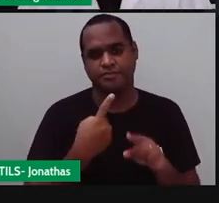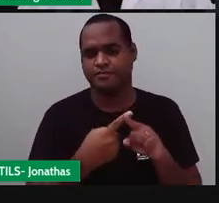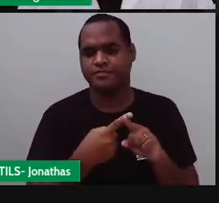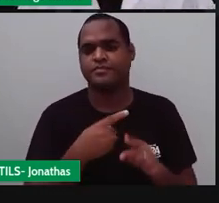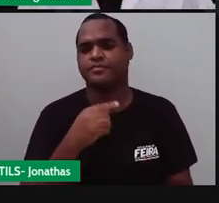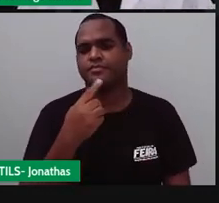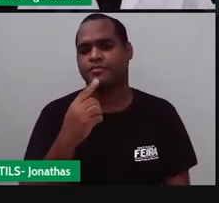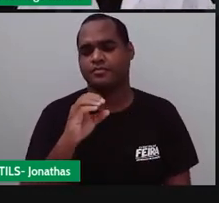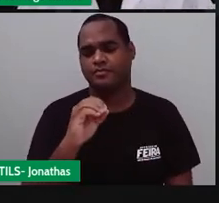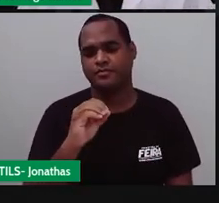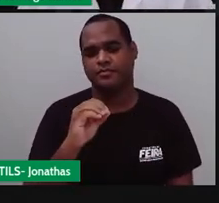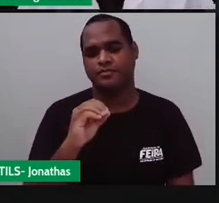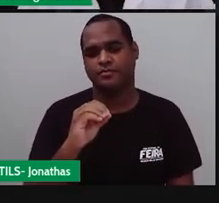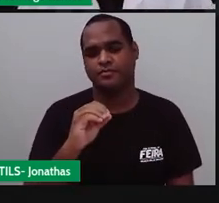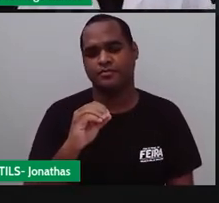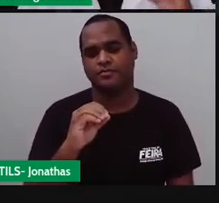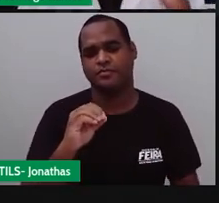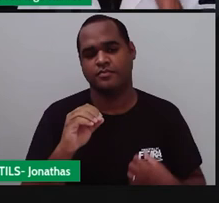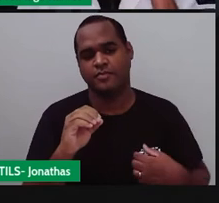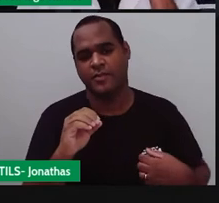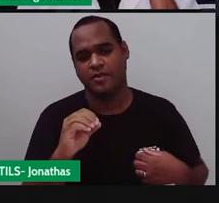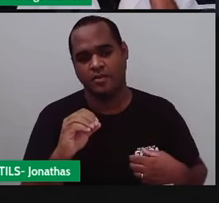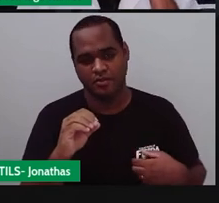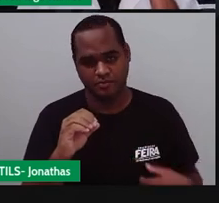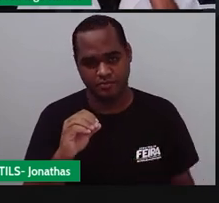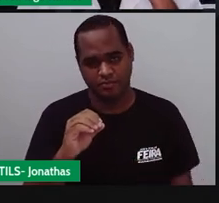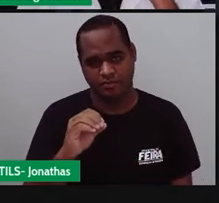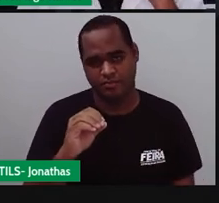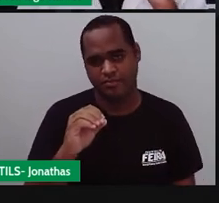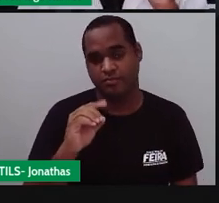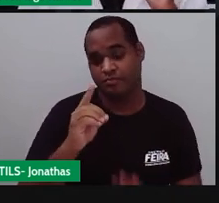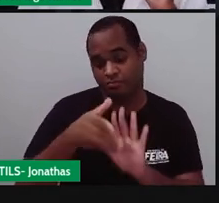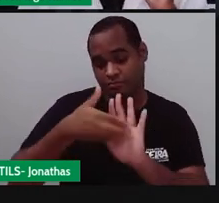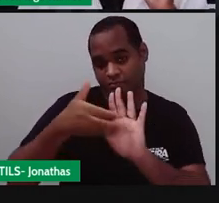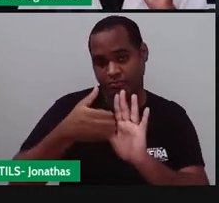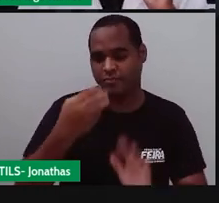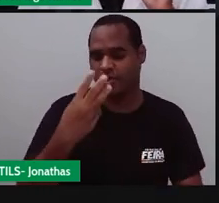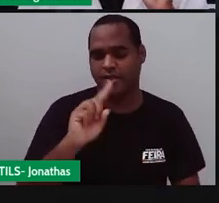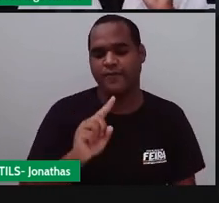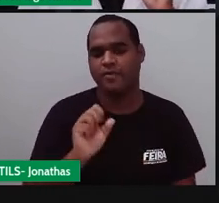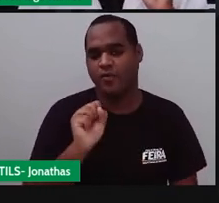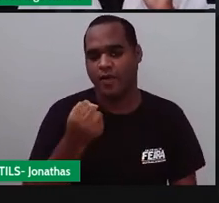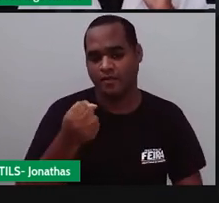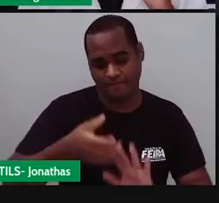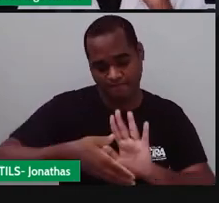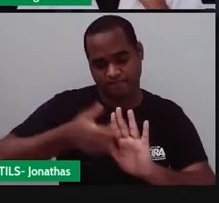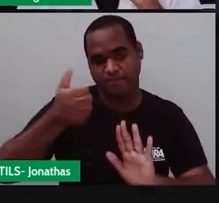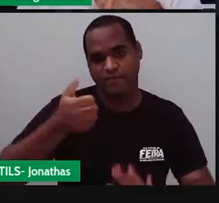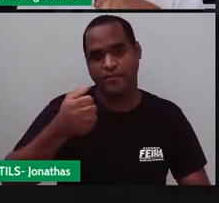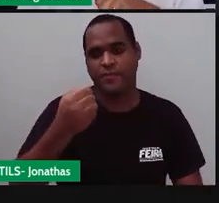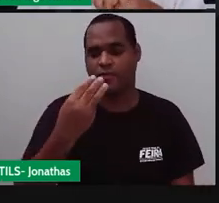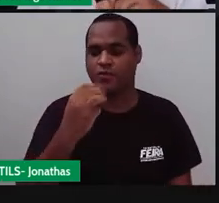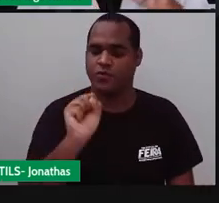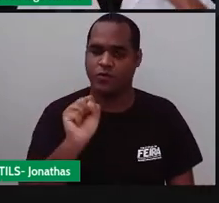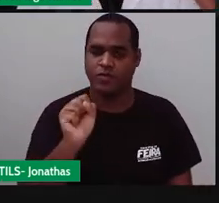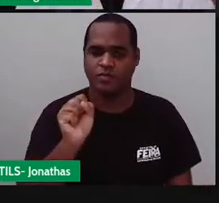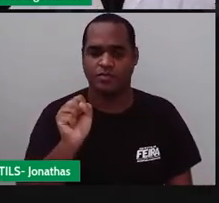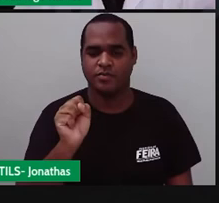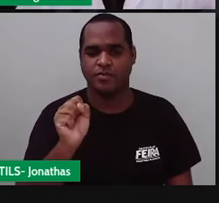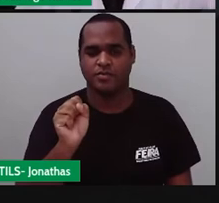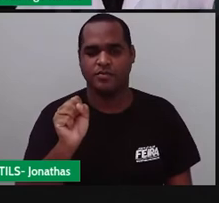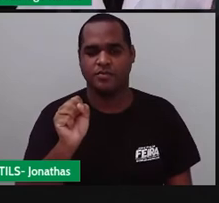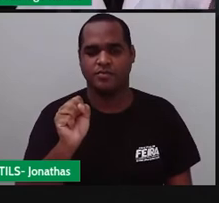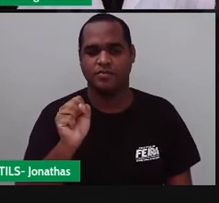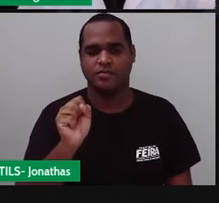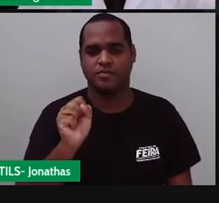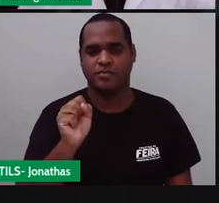zero então o é você faz? você tira a vírgula do três vírgula oito vira trinta e oito esse trinta